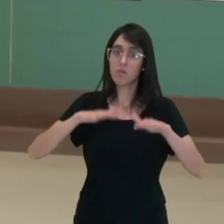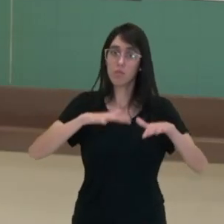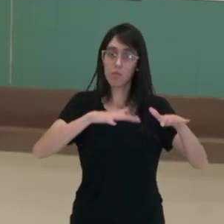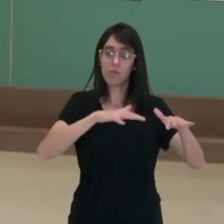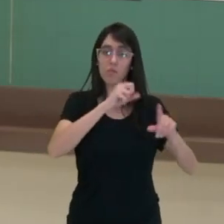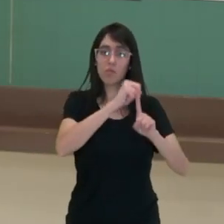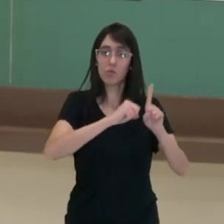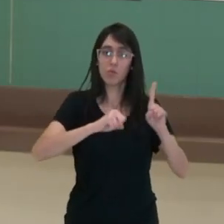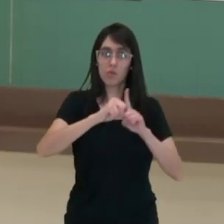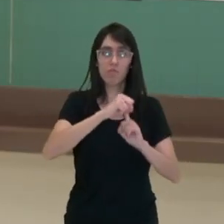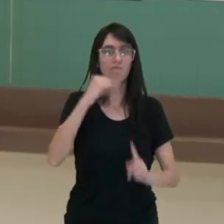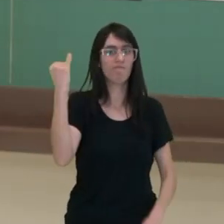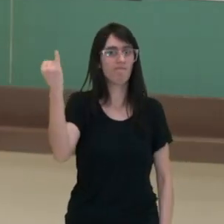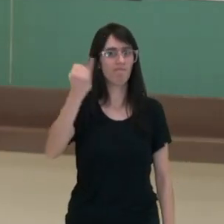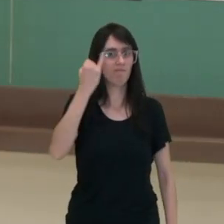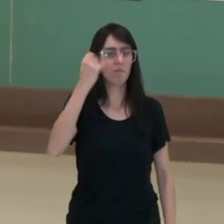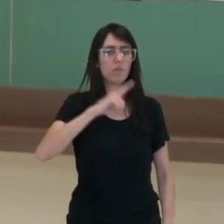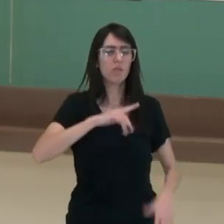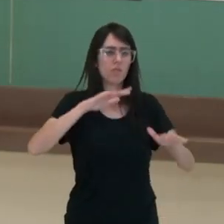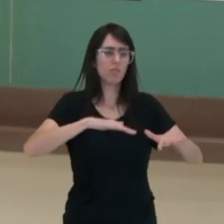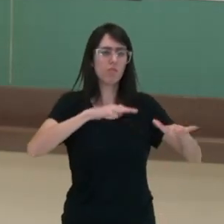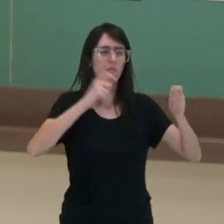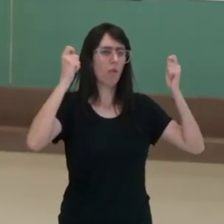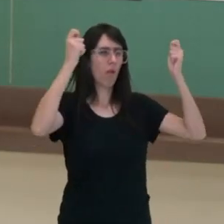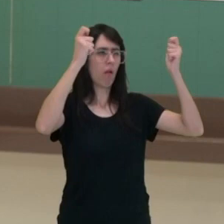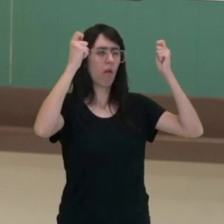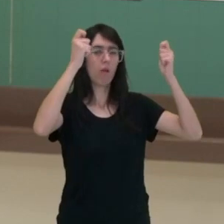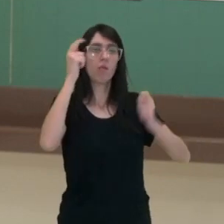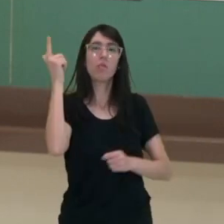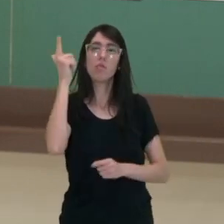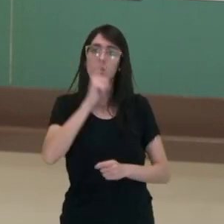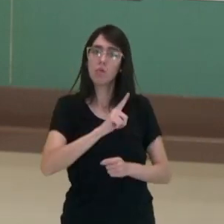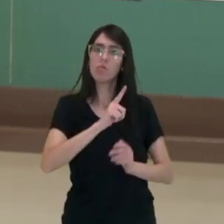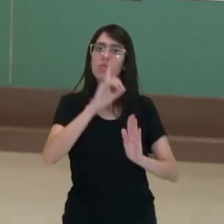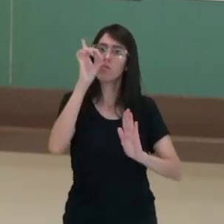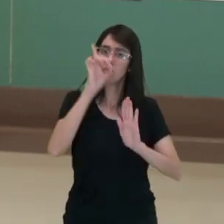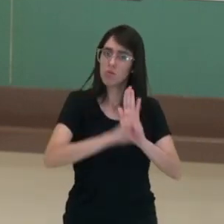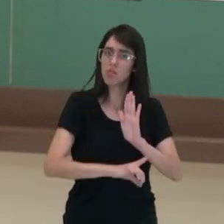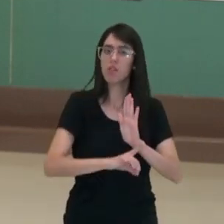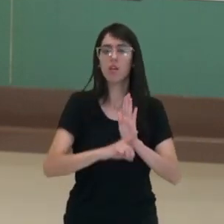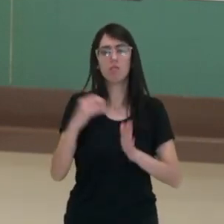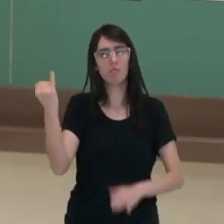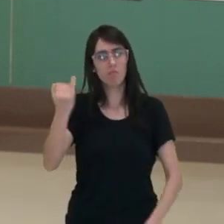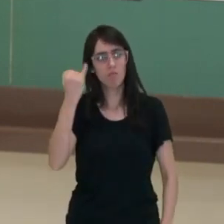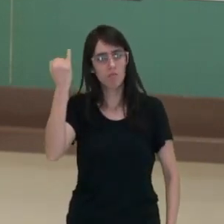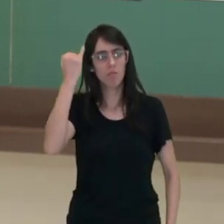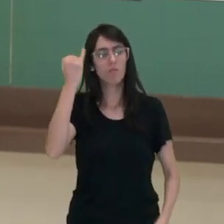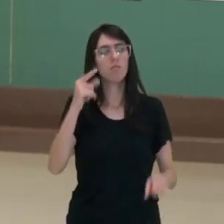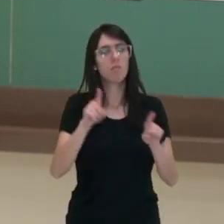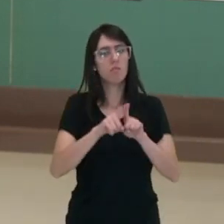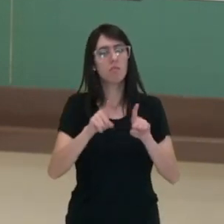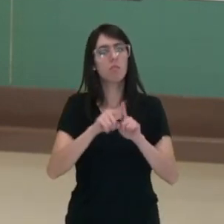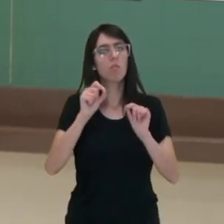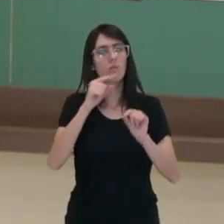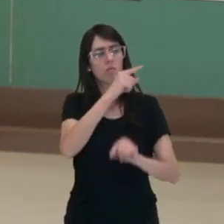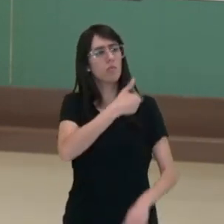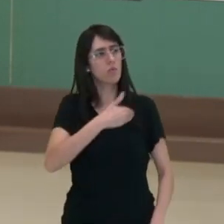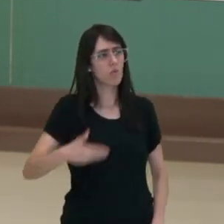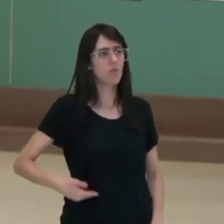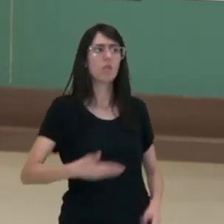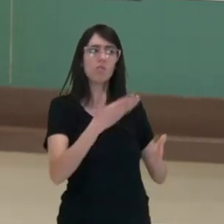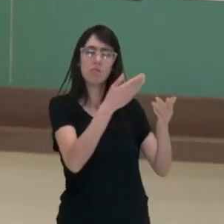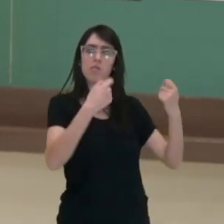importantíssima, através dos movimentos sociais as pessoas conquistam, mantêm direitos ou forçam o Estado a cumprir com esses